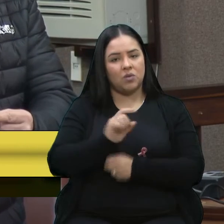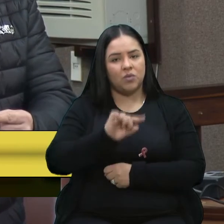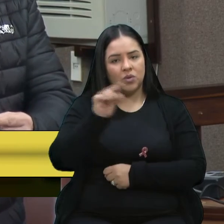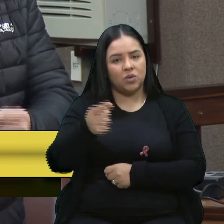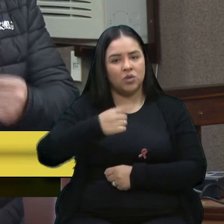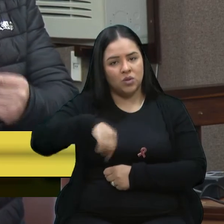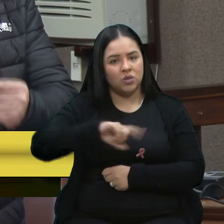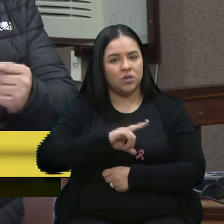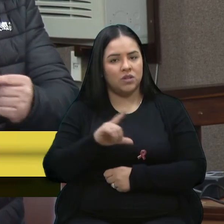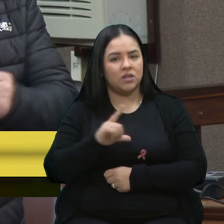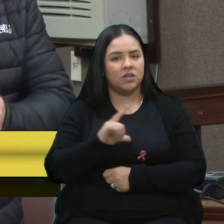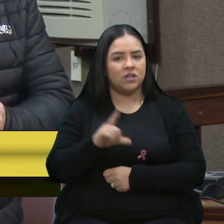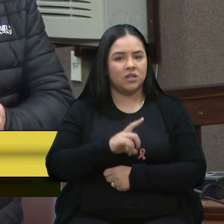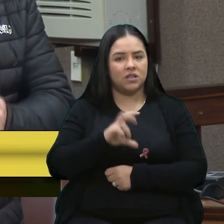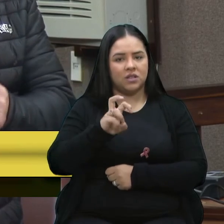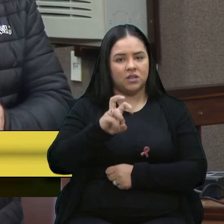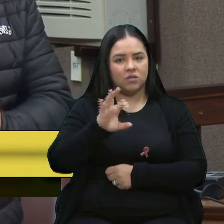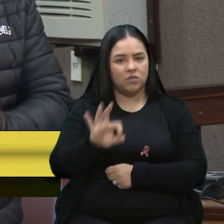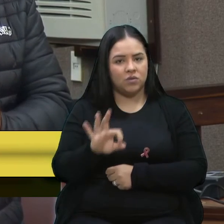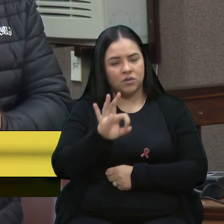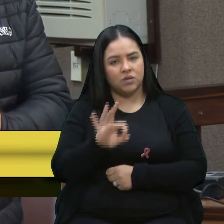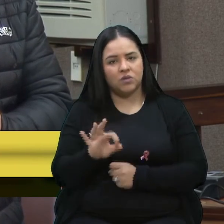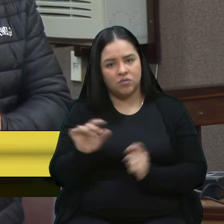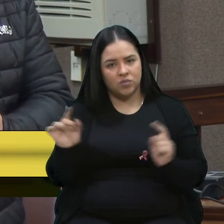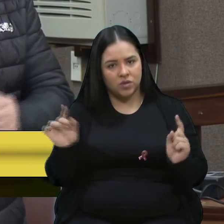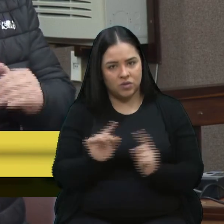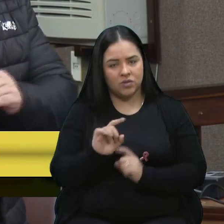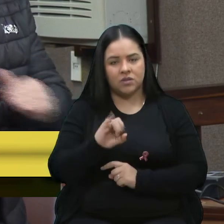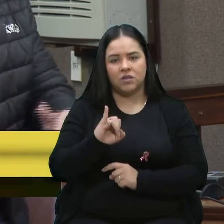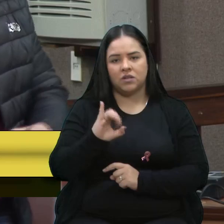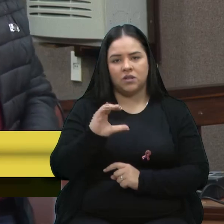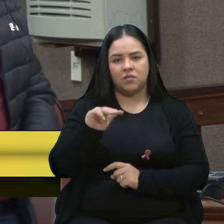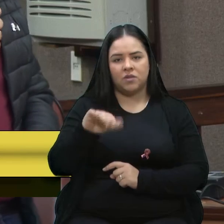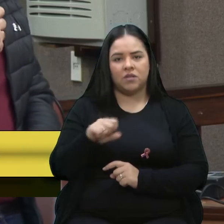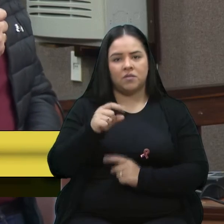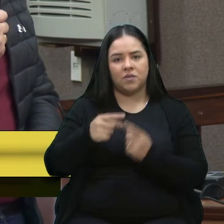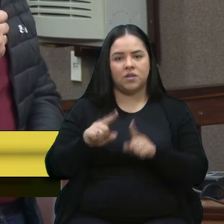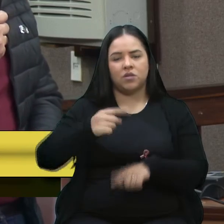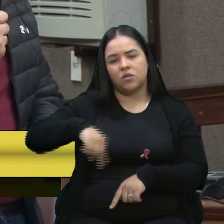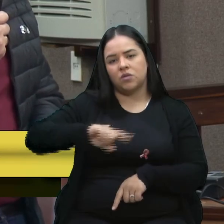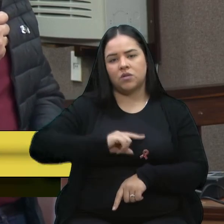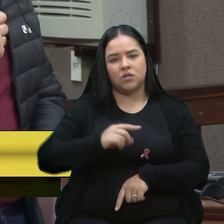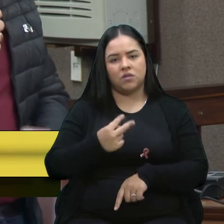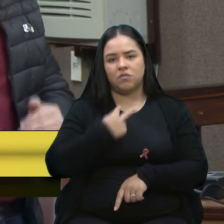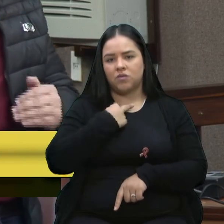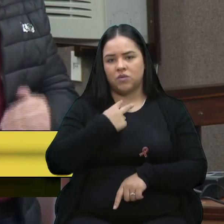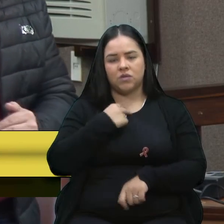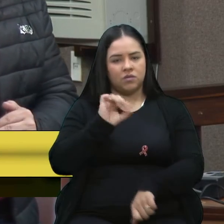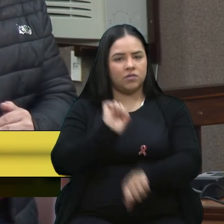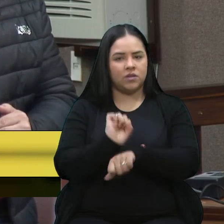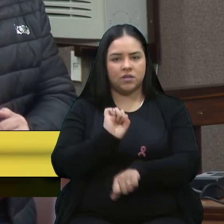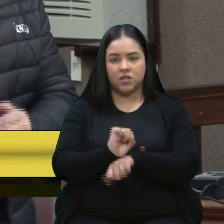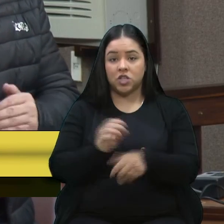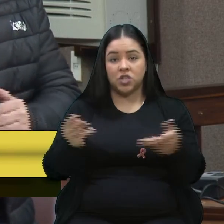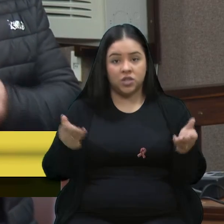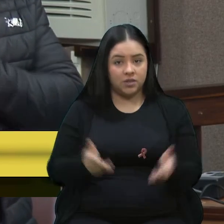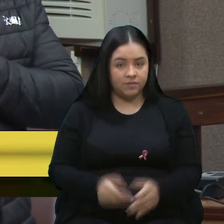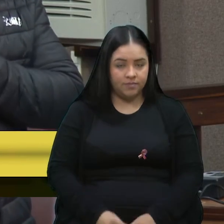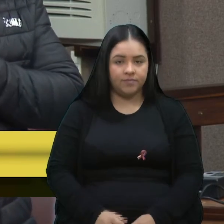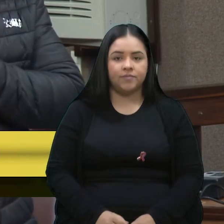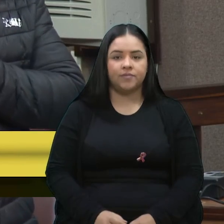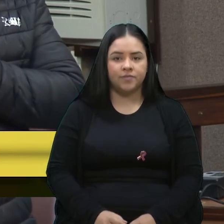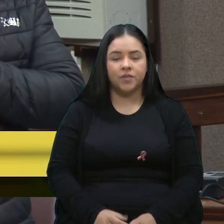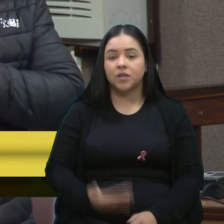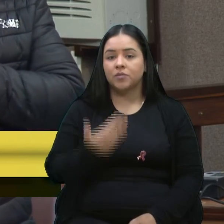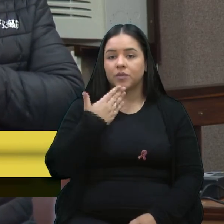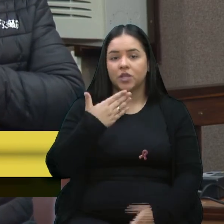valor de 5% abaixo do ICMS, mas não podemos esperar, vereador Fantinel. É de imediato. Então, eu peço o